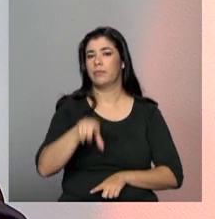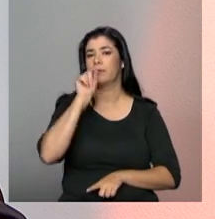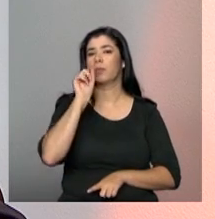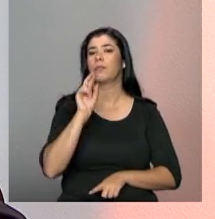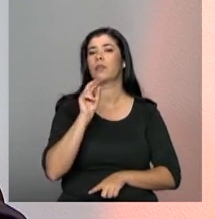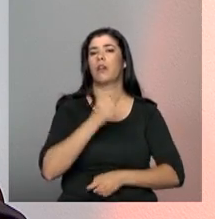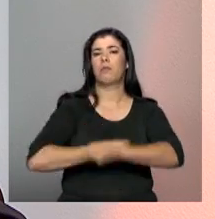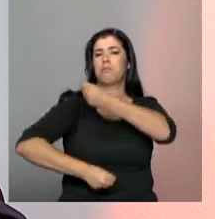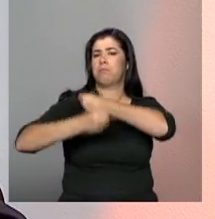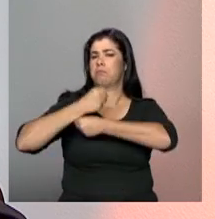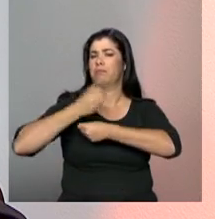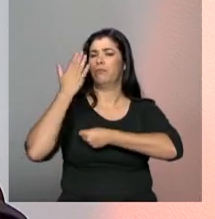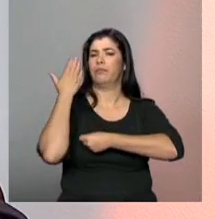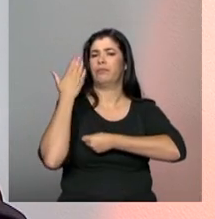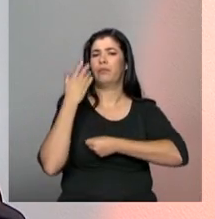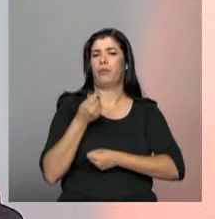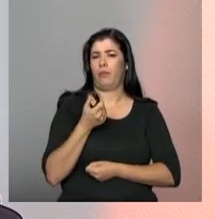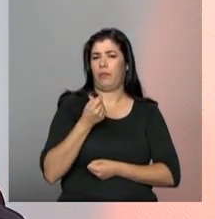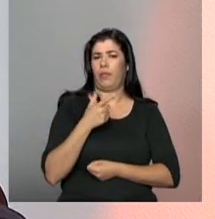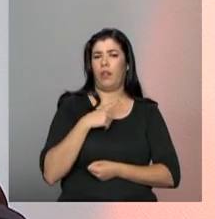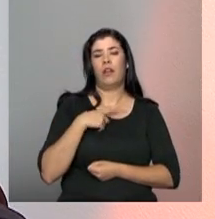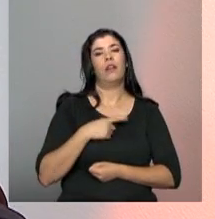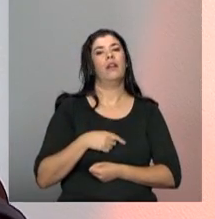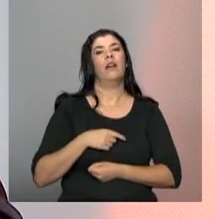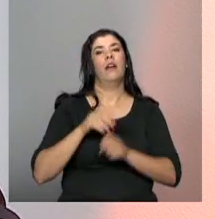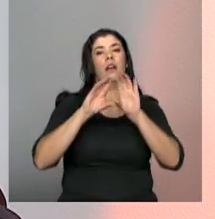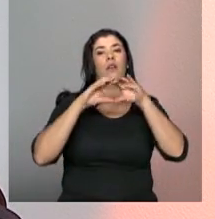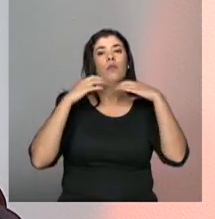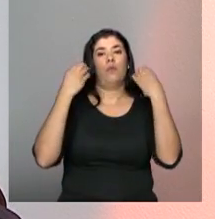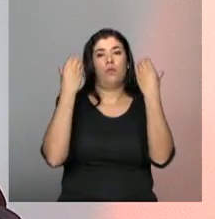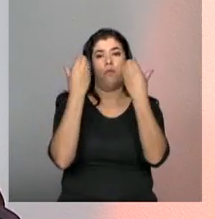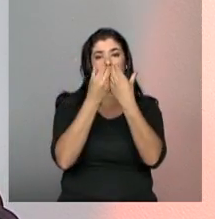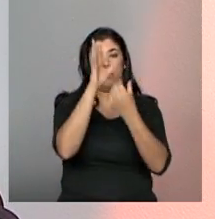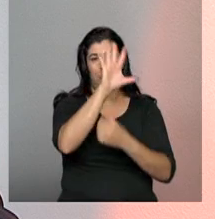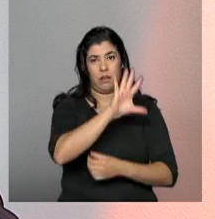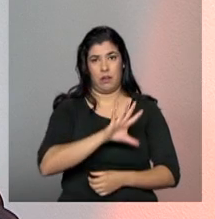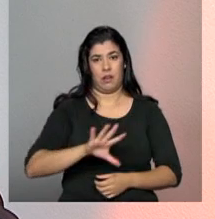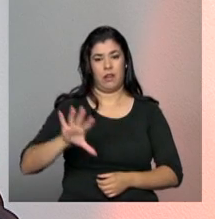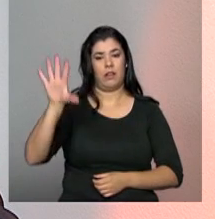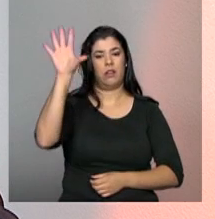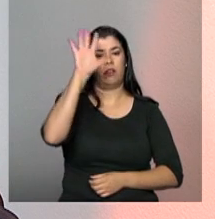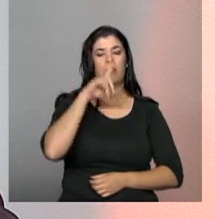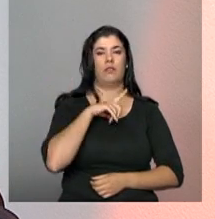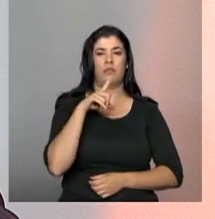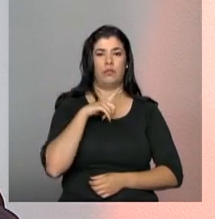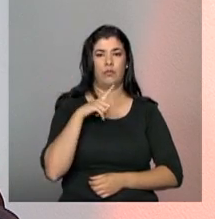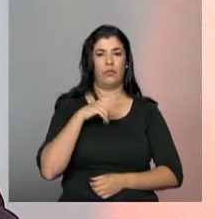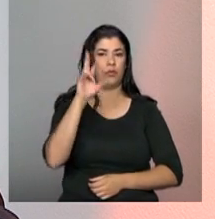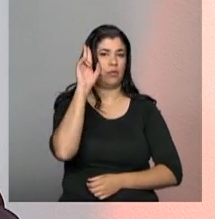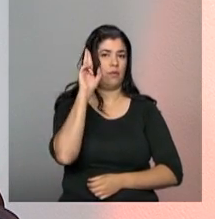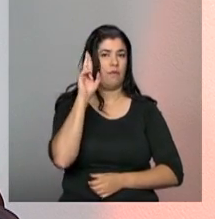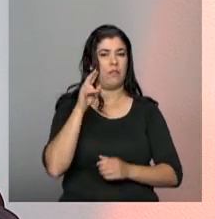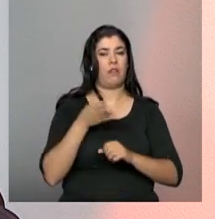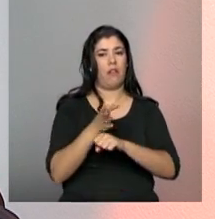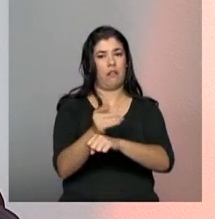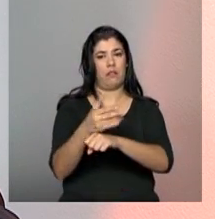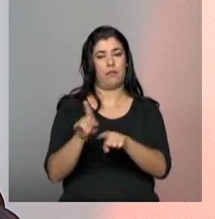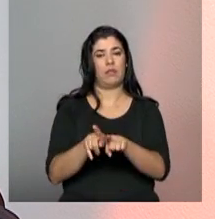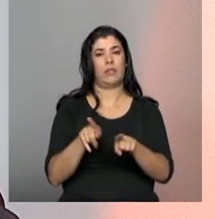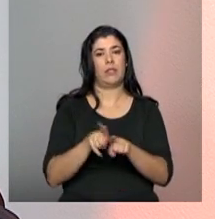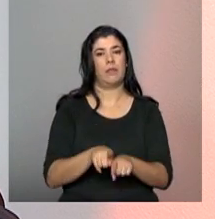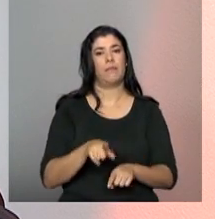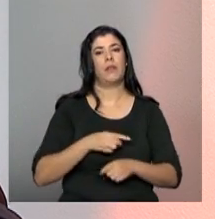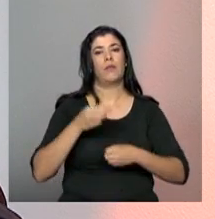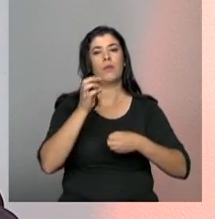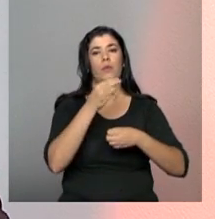pouco tempo a conferência de assistência social era referente, a nacional, era referência a acessibilidade. Então, por conta disso, os estados e